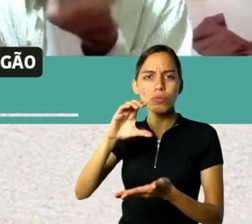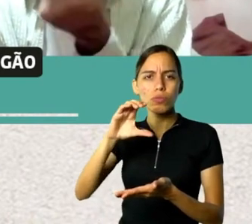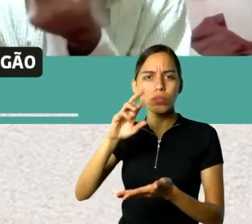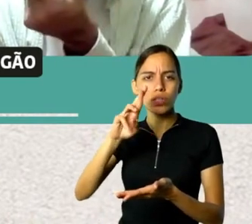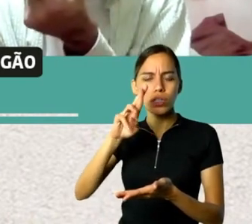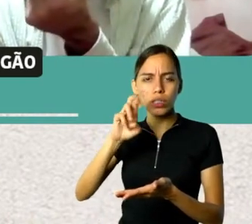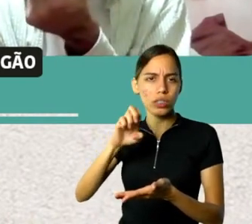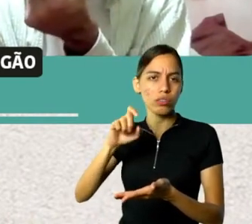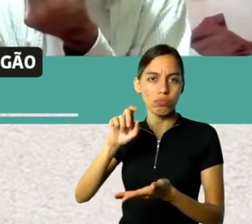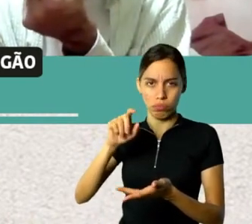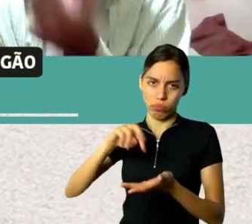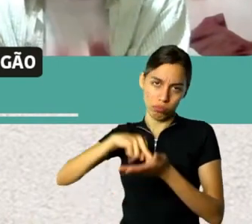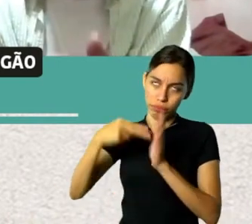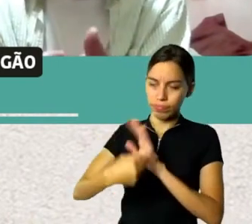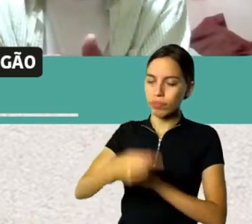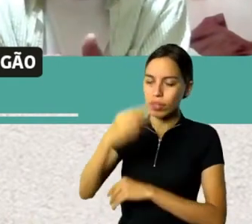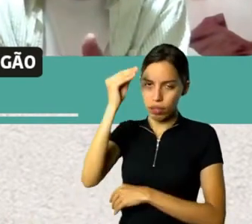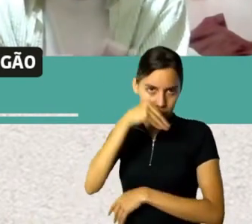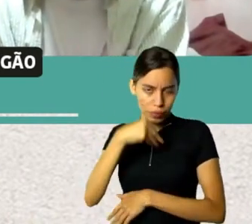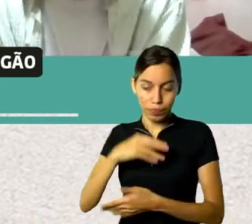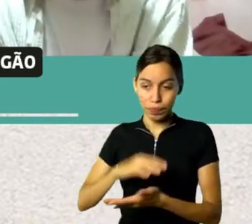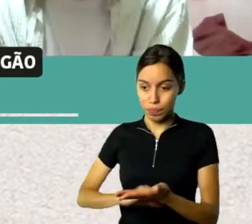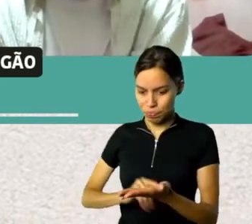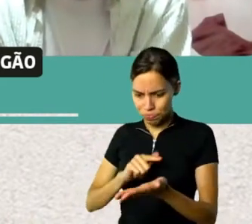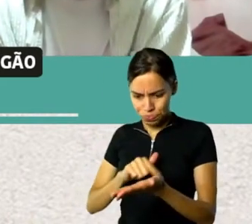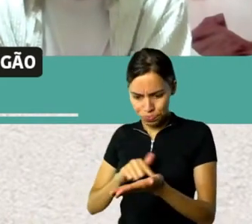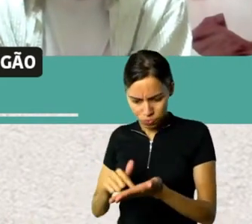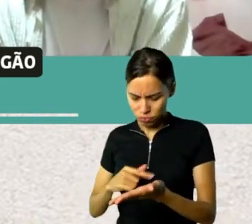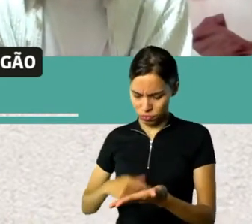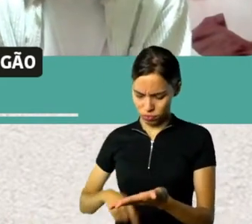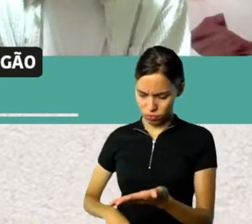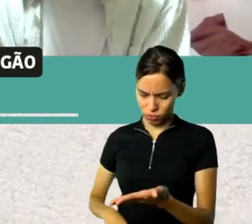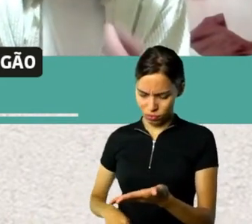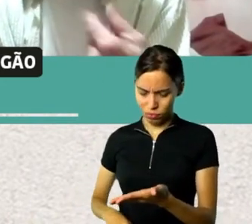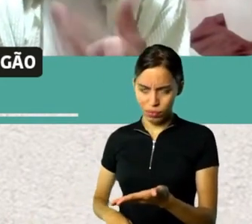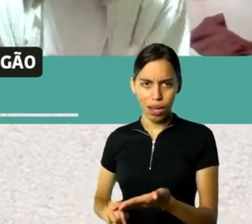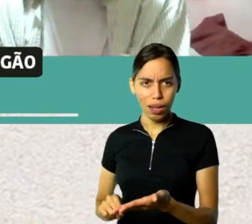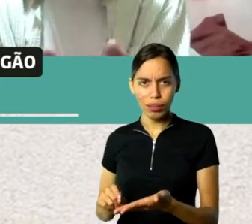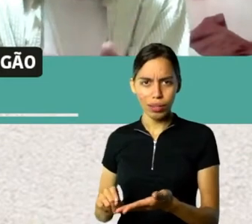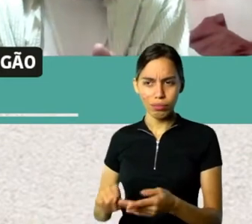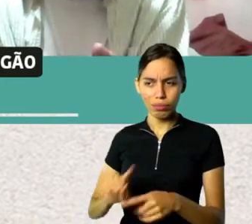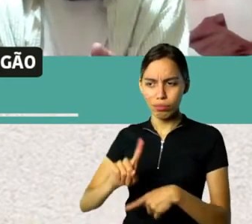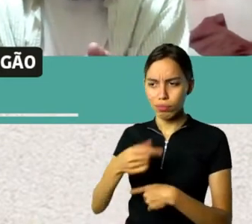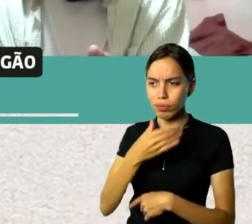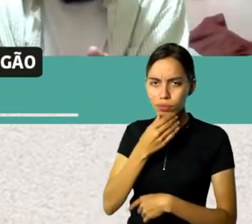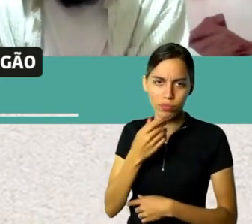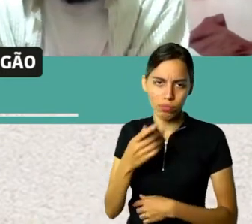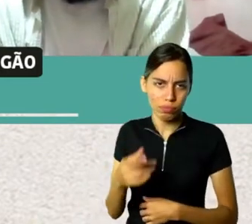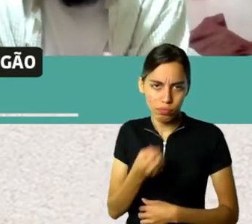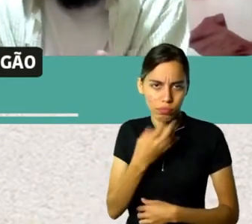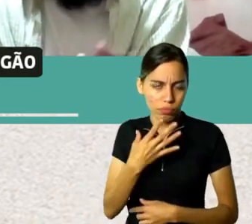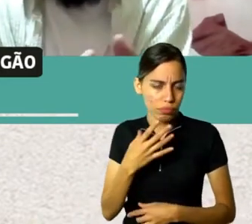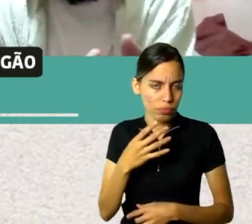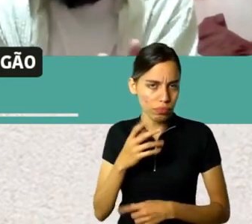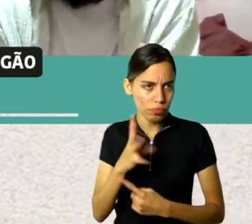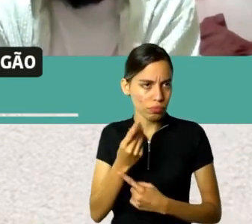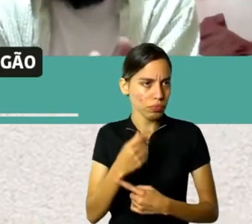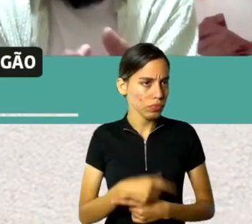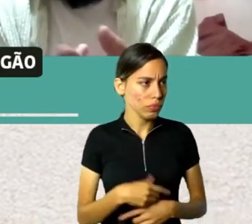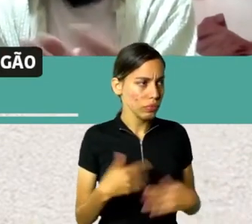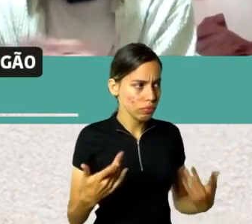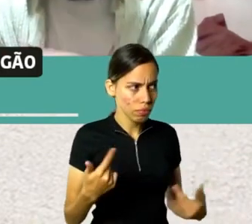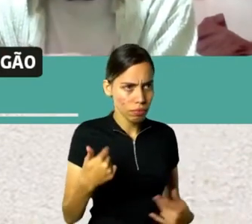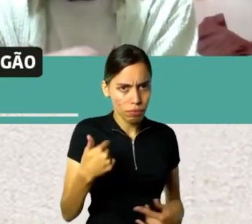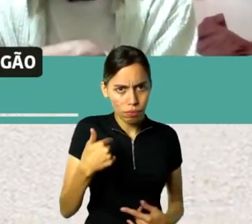essa funcionalidade nossa de nota na escola não quer dizer nada. É, mesmo já tomei recuperação em arte,